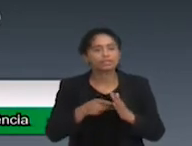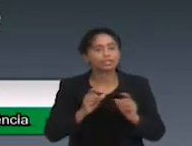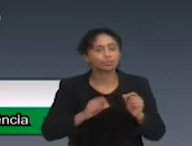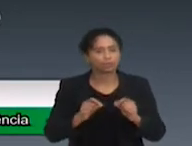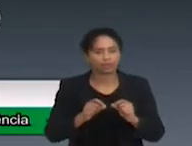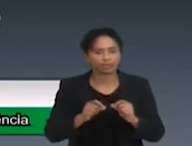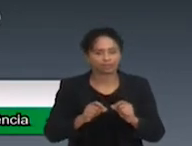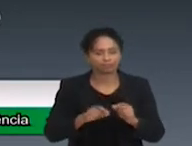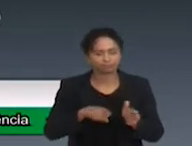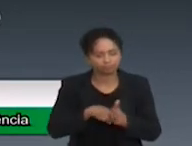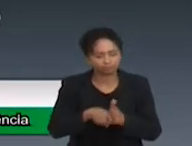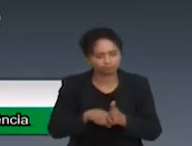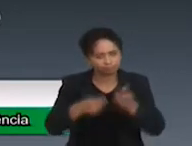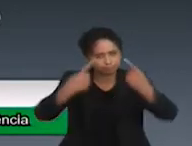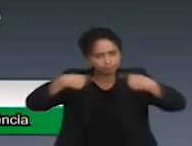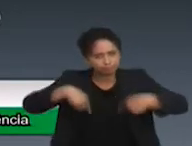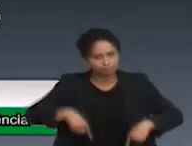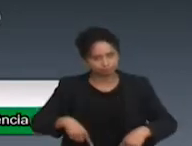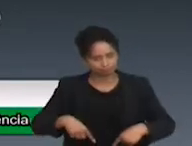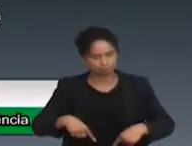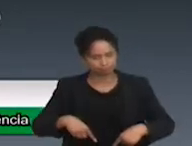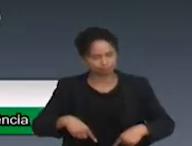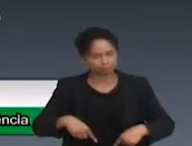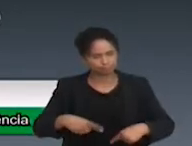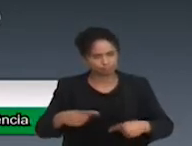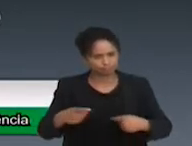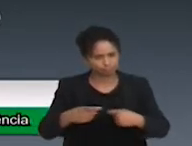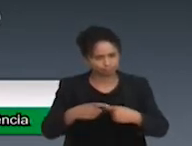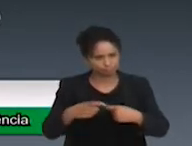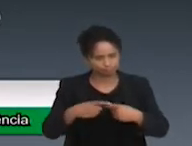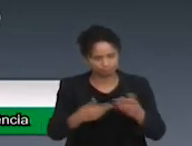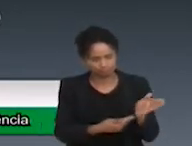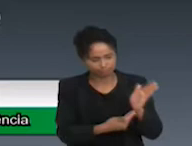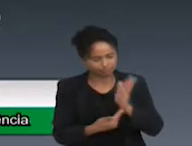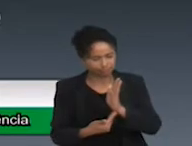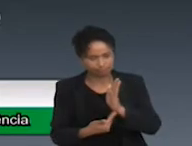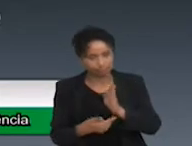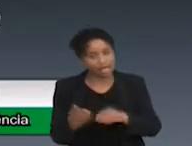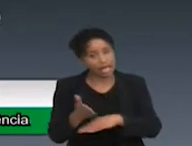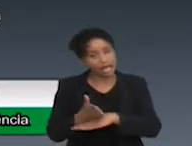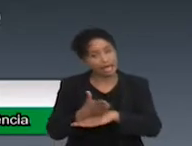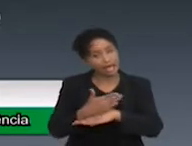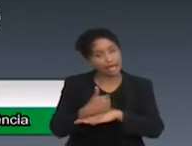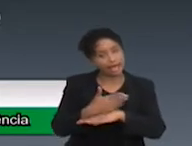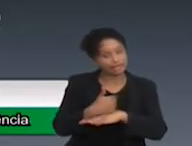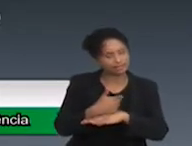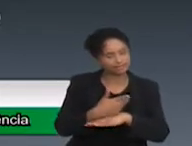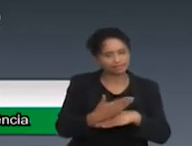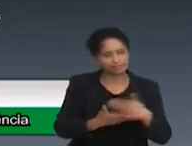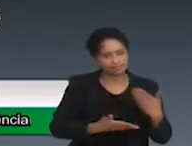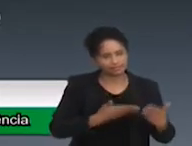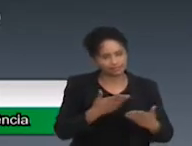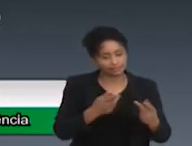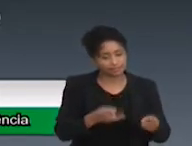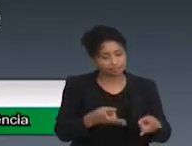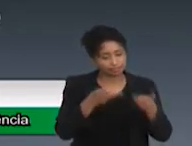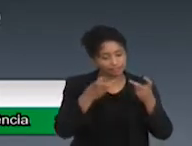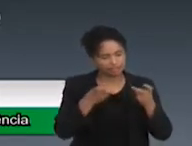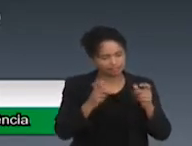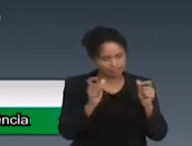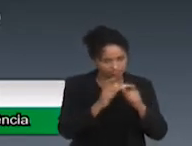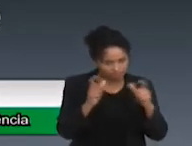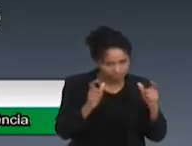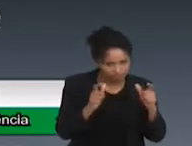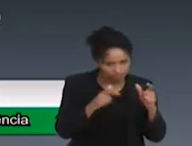diagnóstico vir, e intervindo de forma intensa e especializada. Não tem segredo. A gente tem que achar o